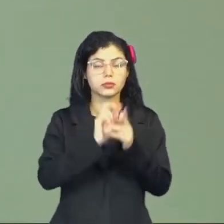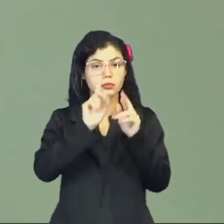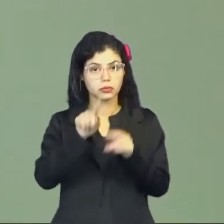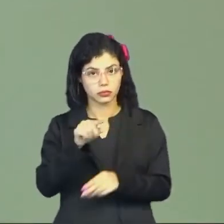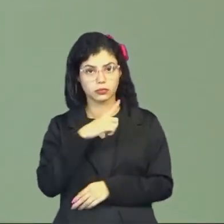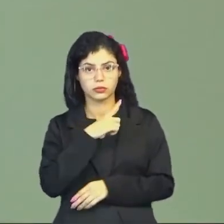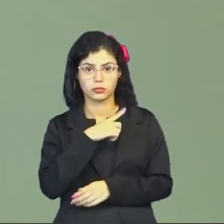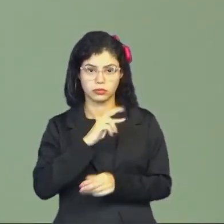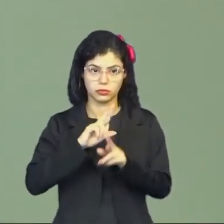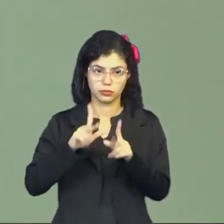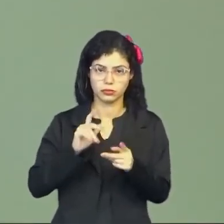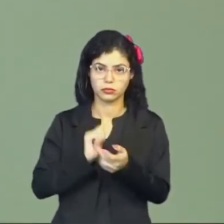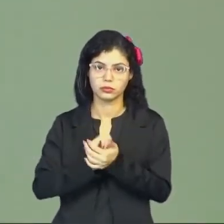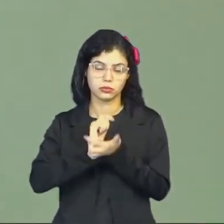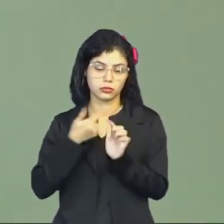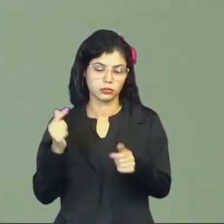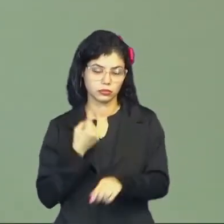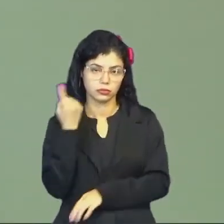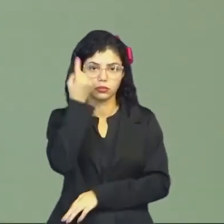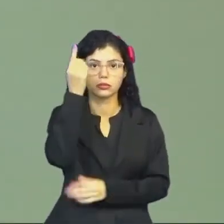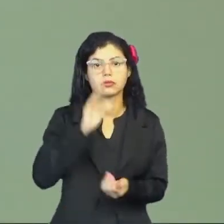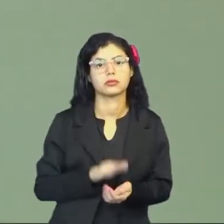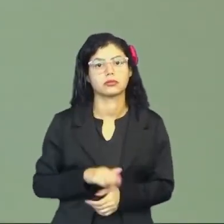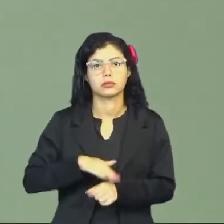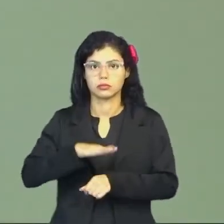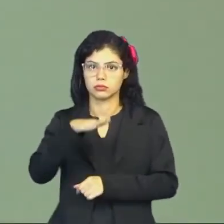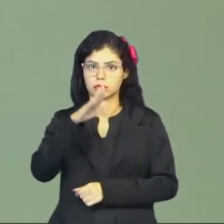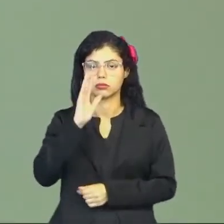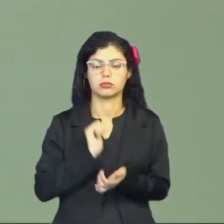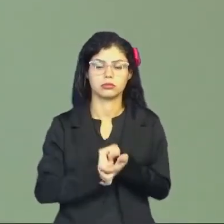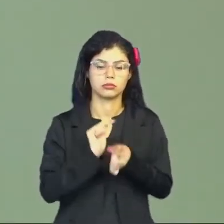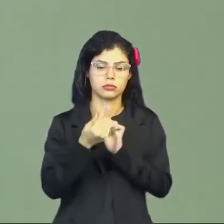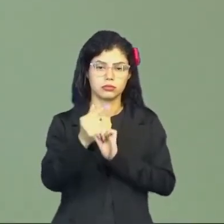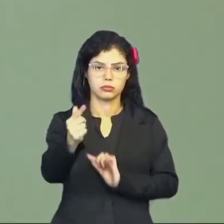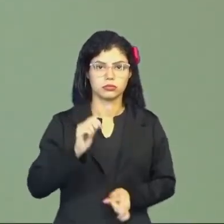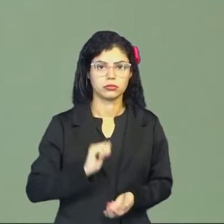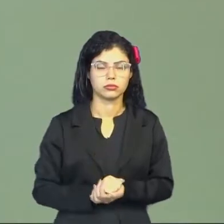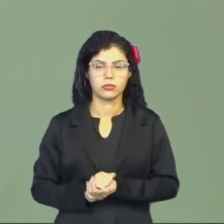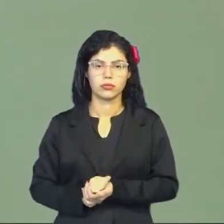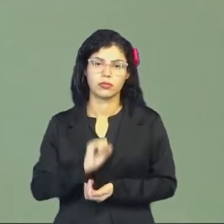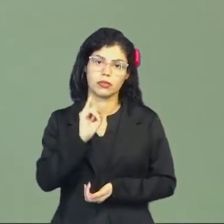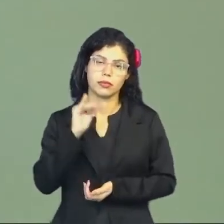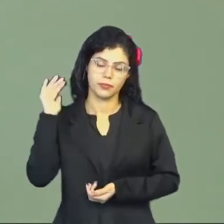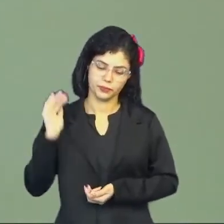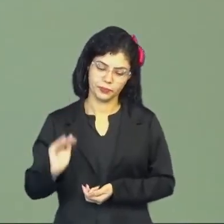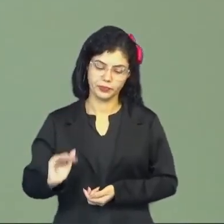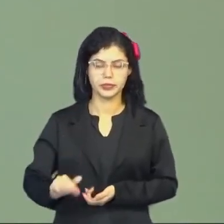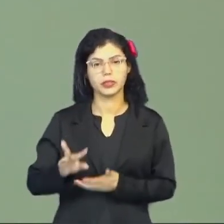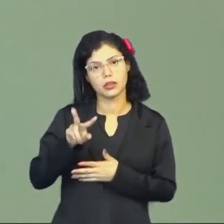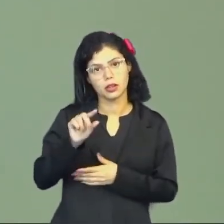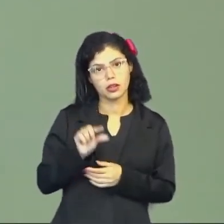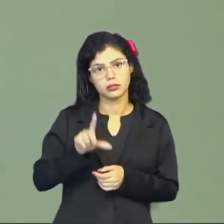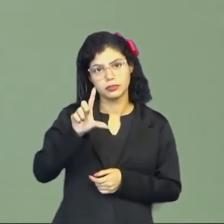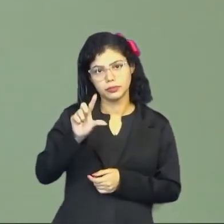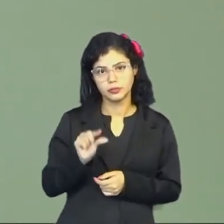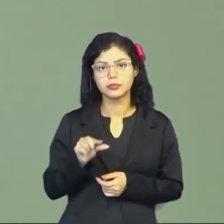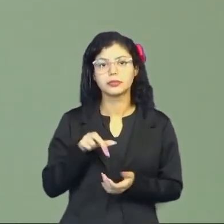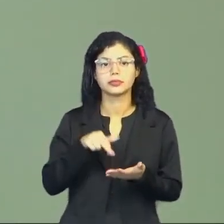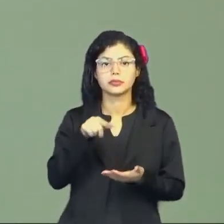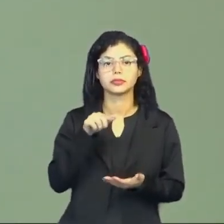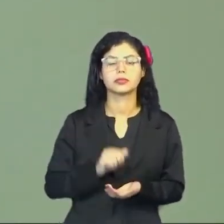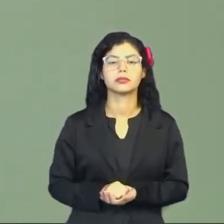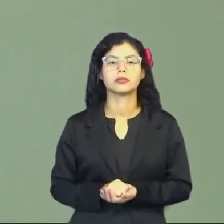diferença, tá? Quanto mais alto, o passo mais largo, mais longo. Se a pessoa for mais baixa, o passo mais curto.